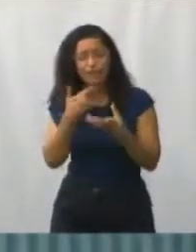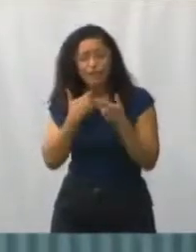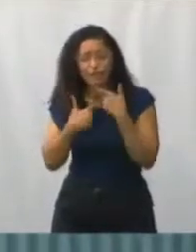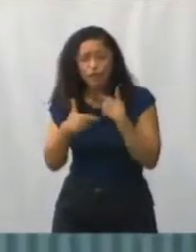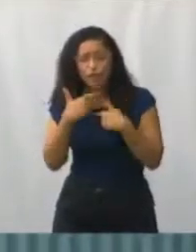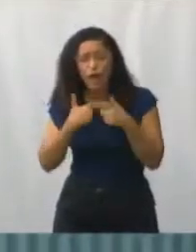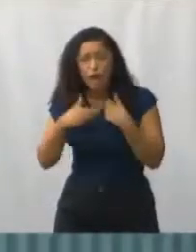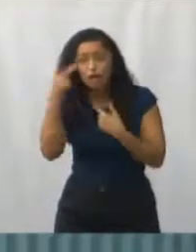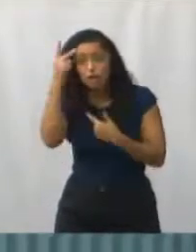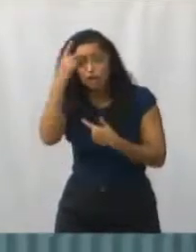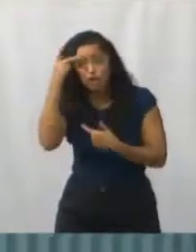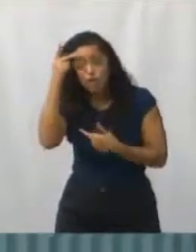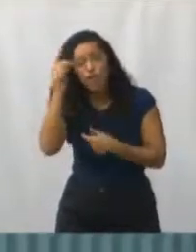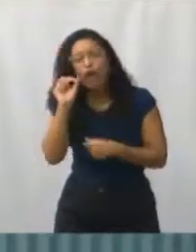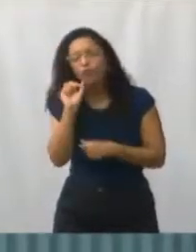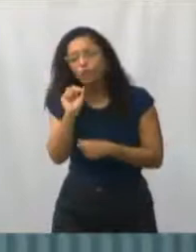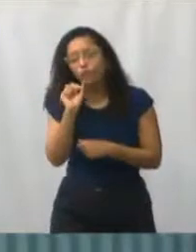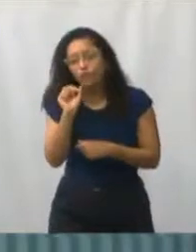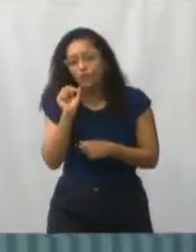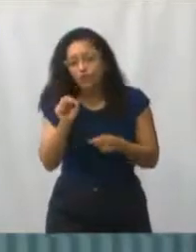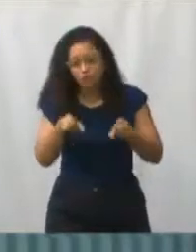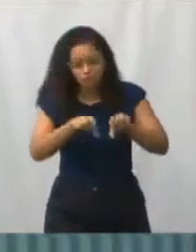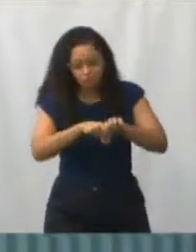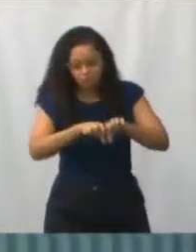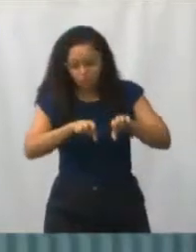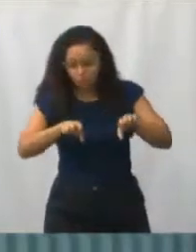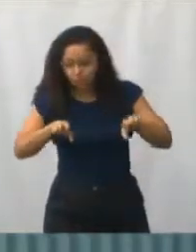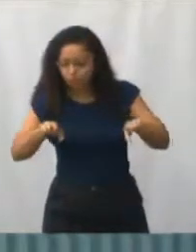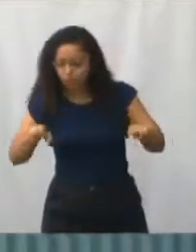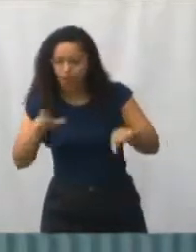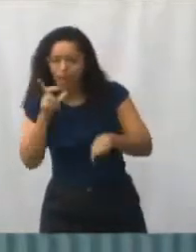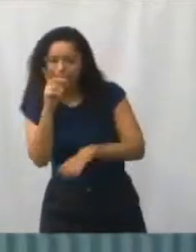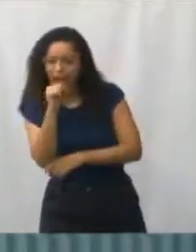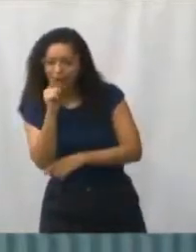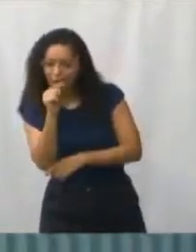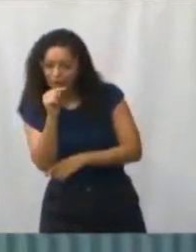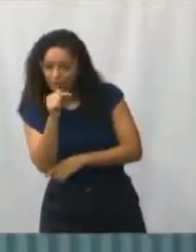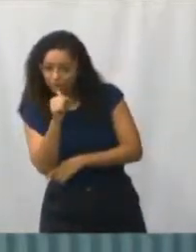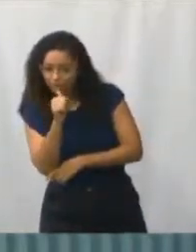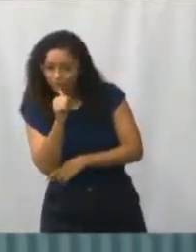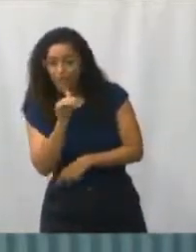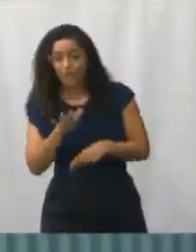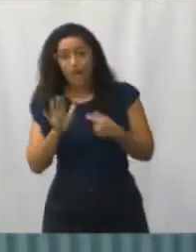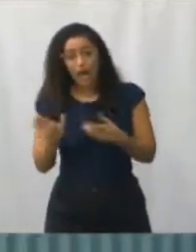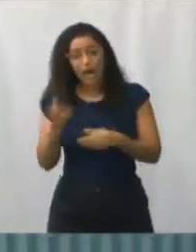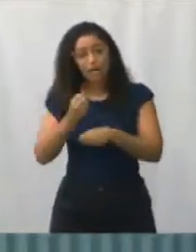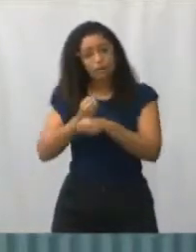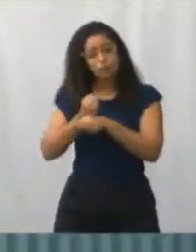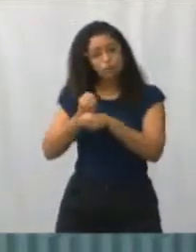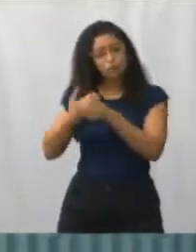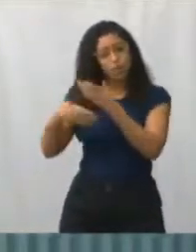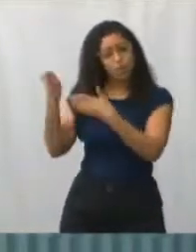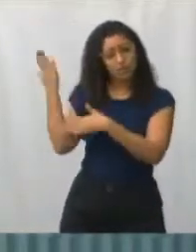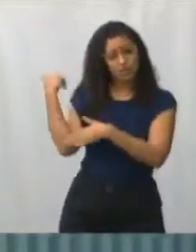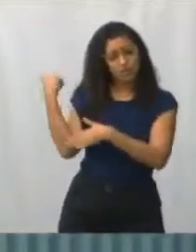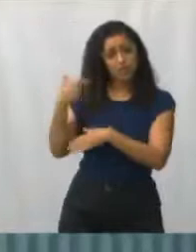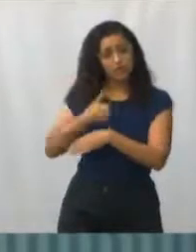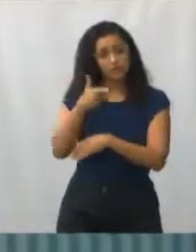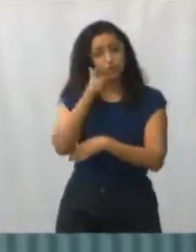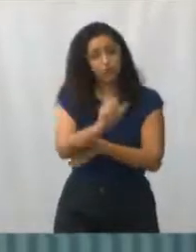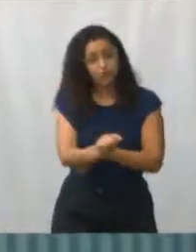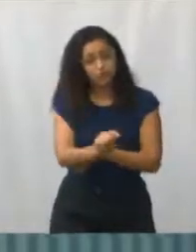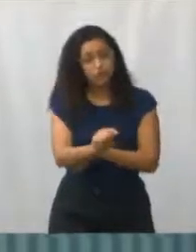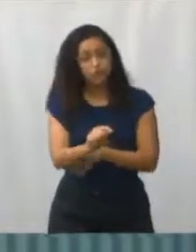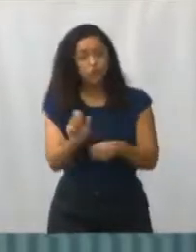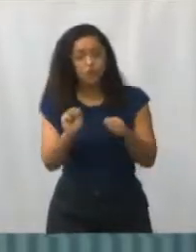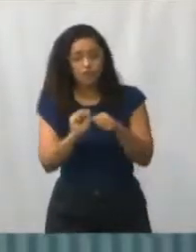E, naquela época, a gente batalhou, conseguiu que fosse feita uma rede do Campo do Lolon até a Curva da Morte, jogada